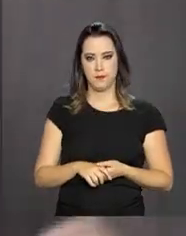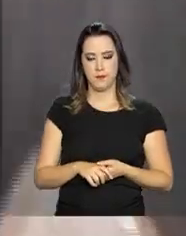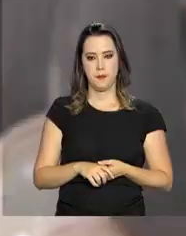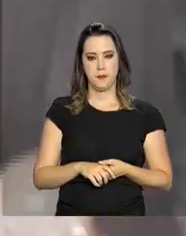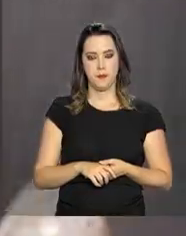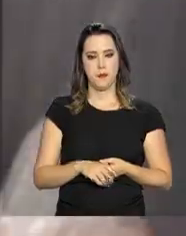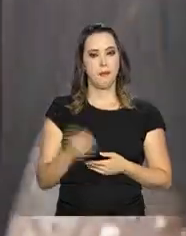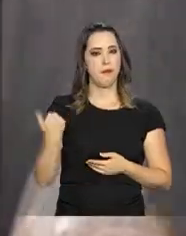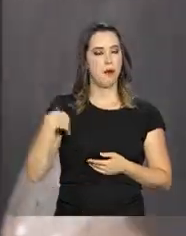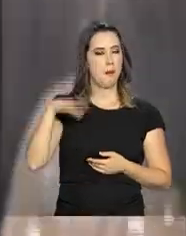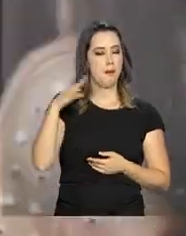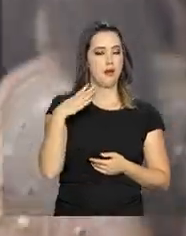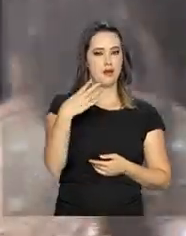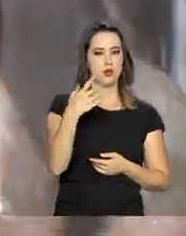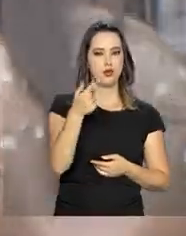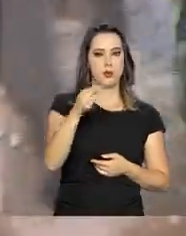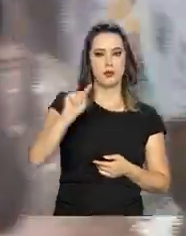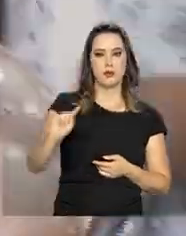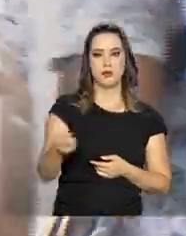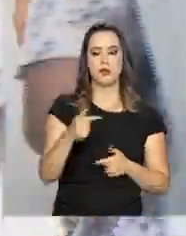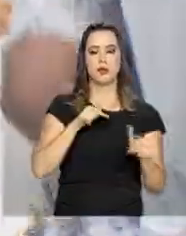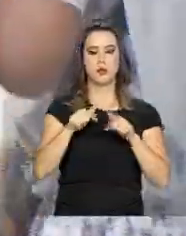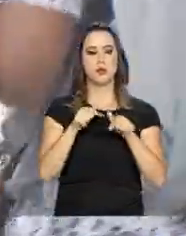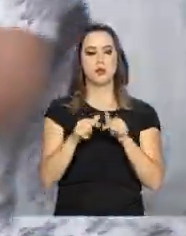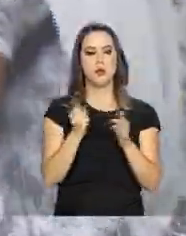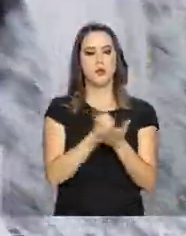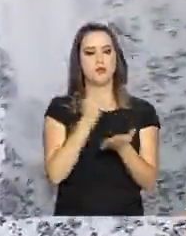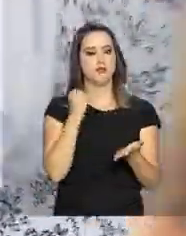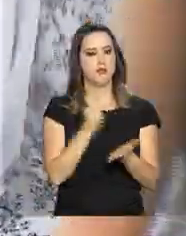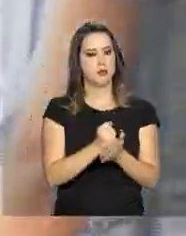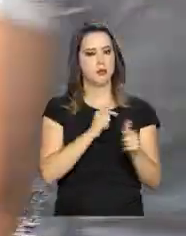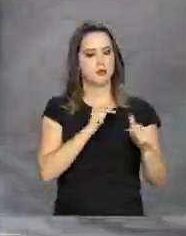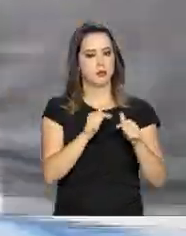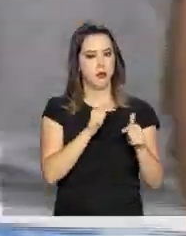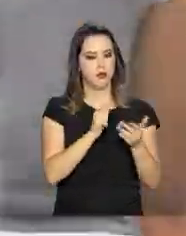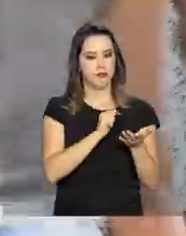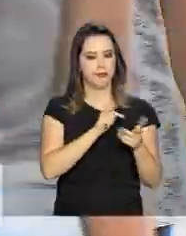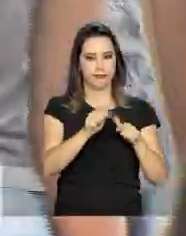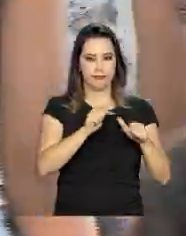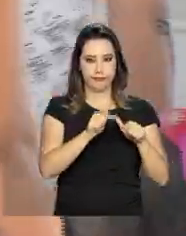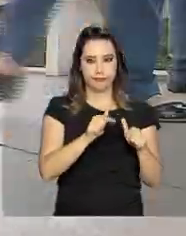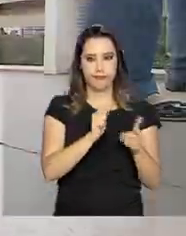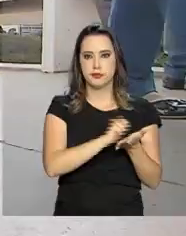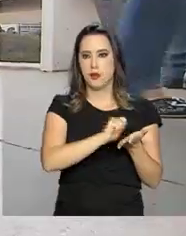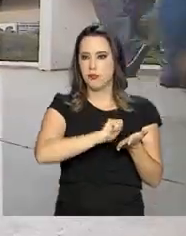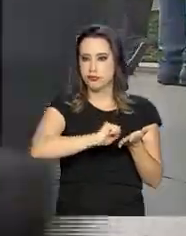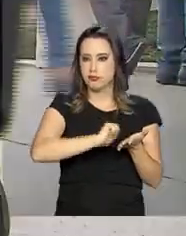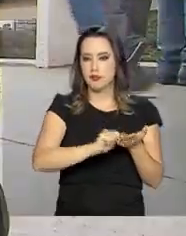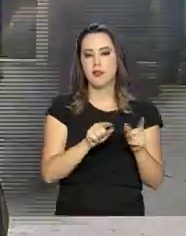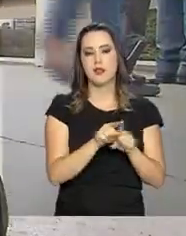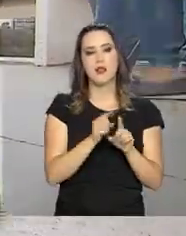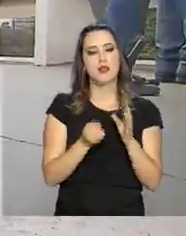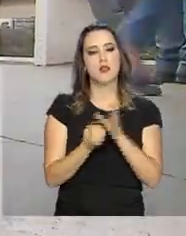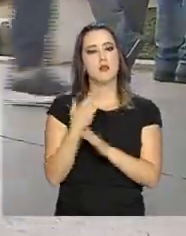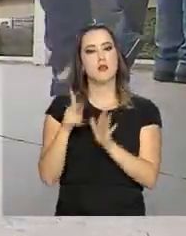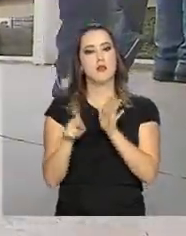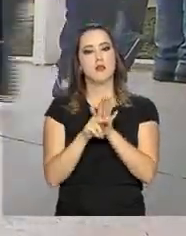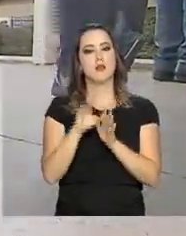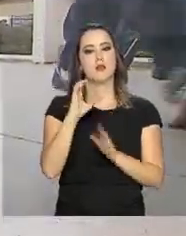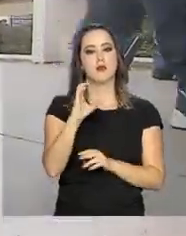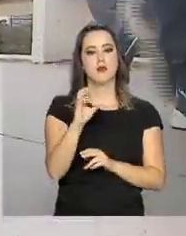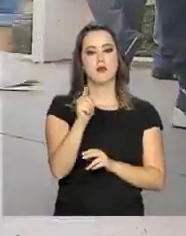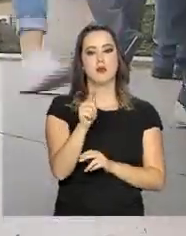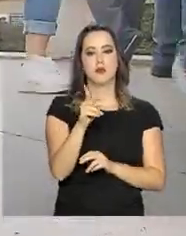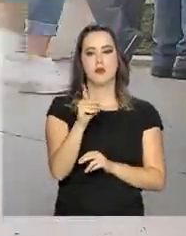Mais de 47 mil empregos com carteira assinada foram criados no Brasil no mês de julho. Os dados são do Cadastro